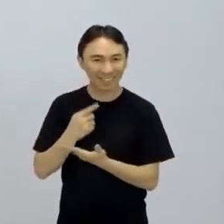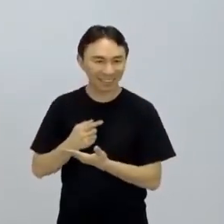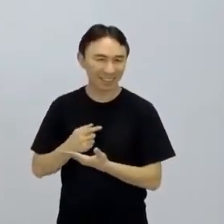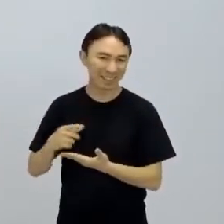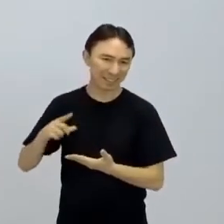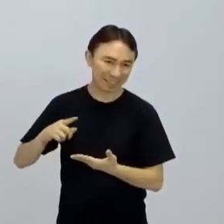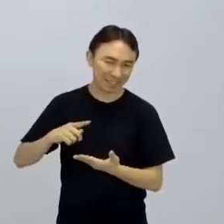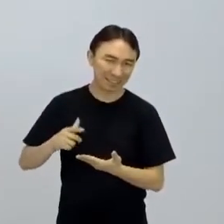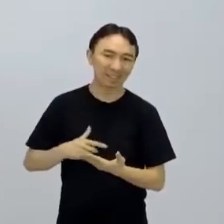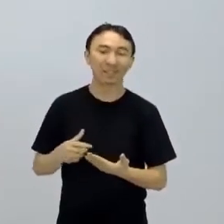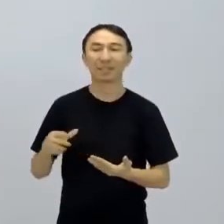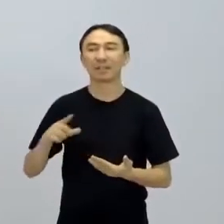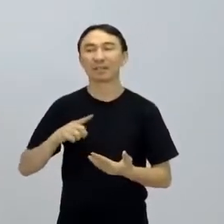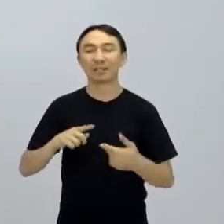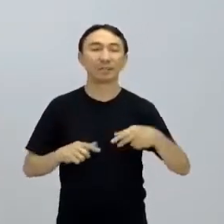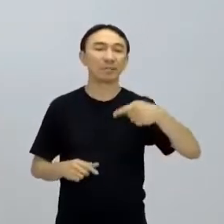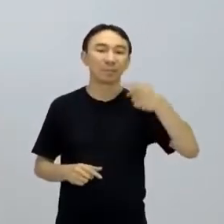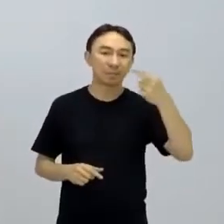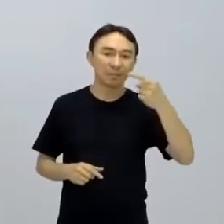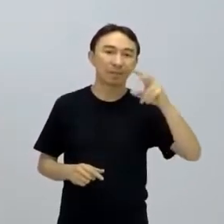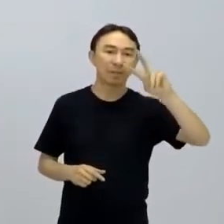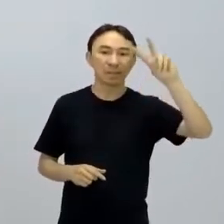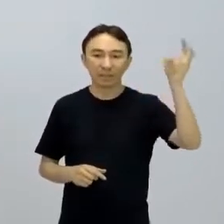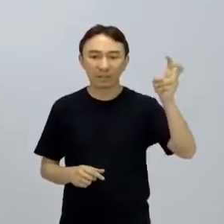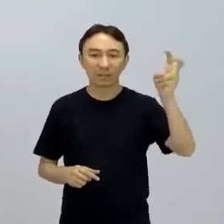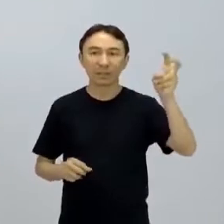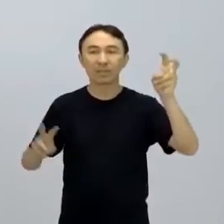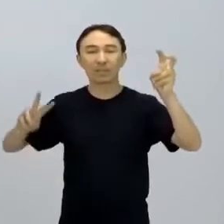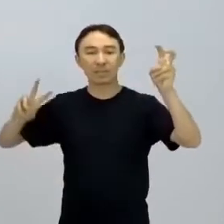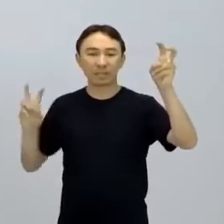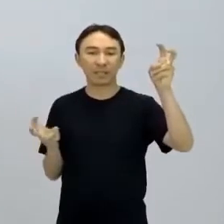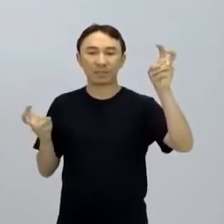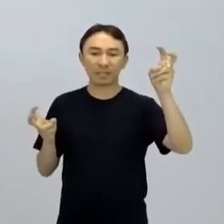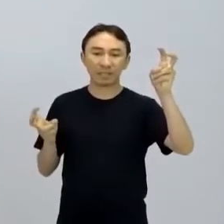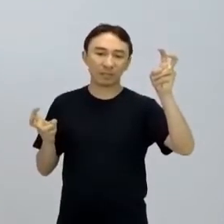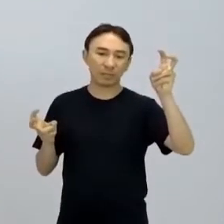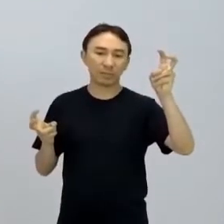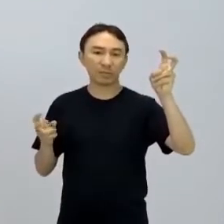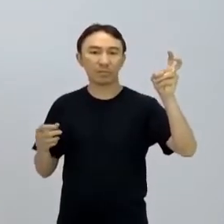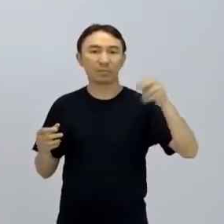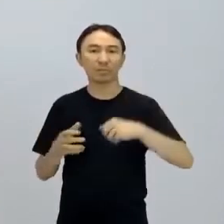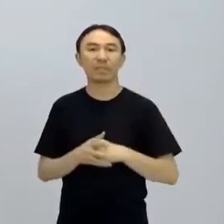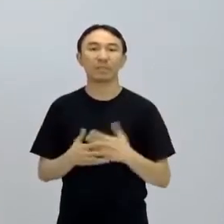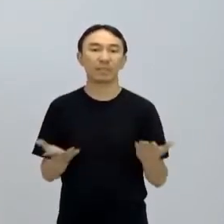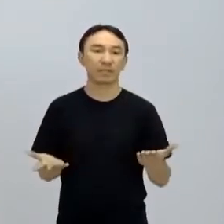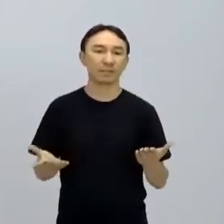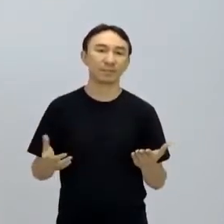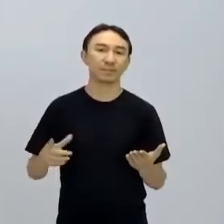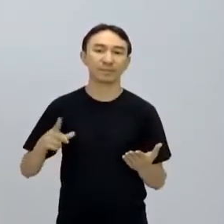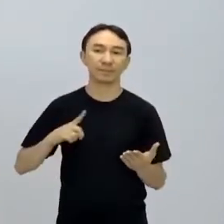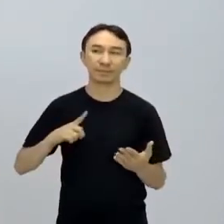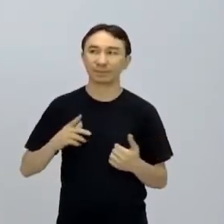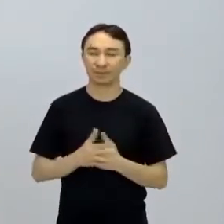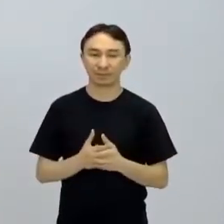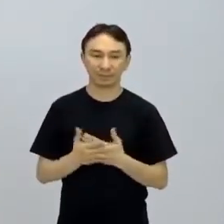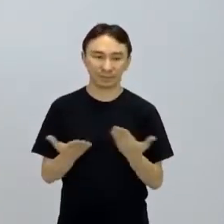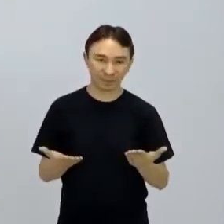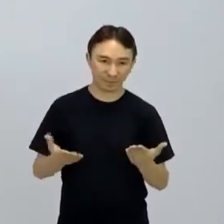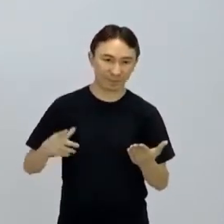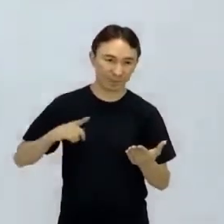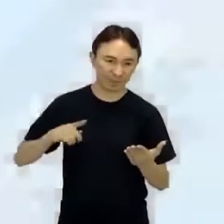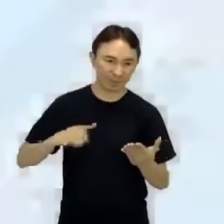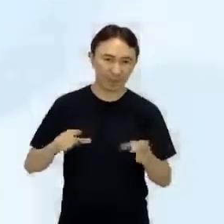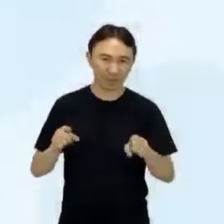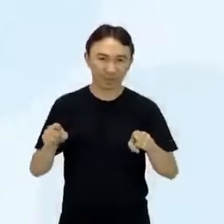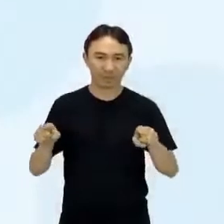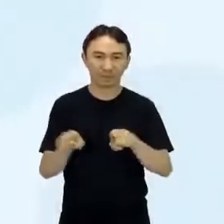caso, no primeiro momento, direta. E uma citação, uma inferência ali que ele faz no seguinte texto. Sobre esse texto aí, pensando na